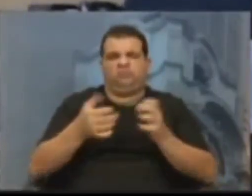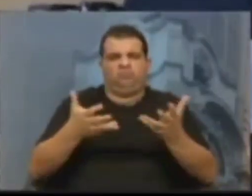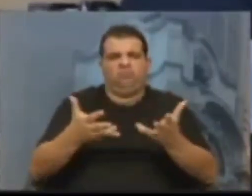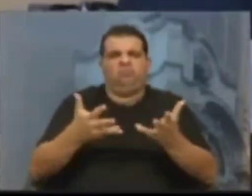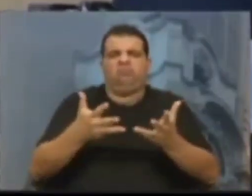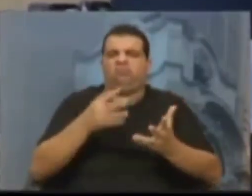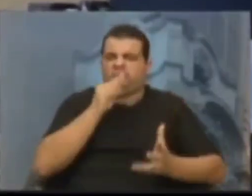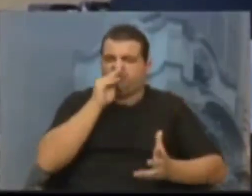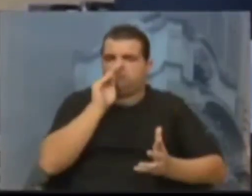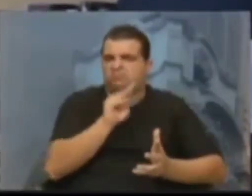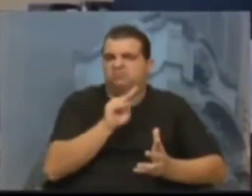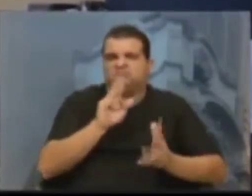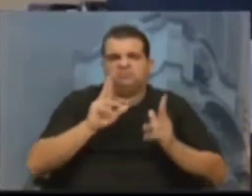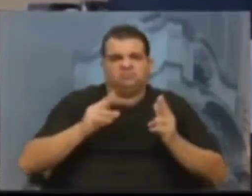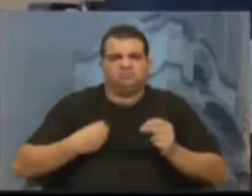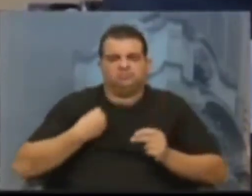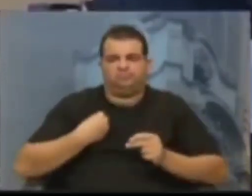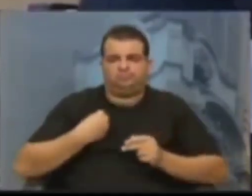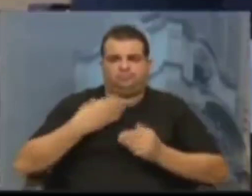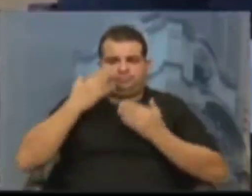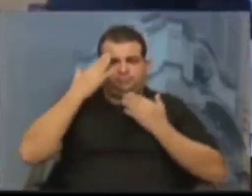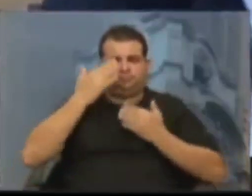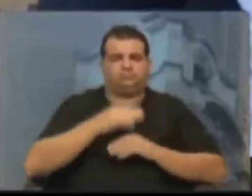tão covarde como está sendo. Obrigado.